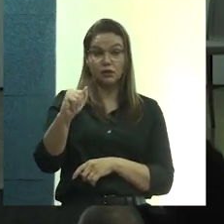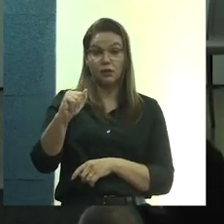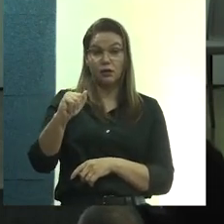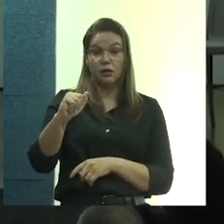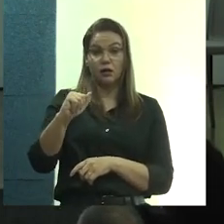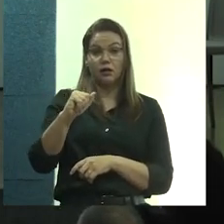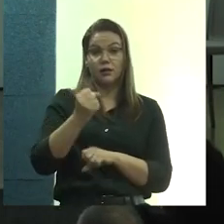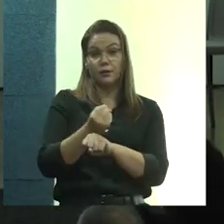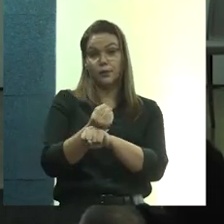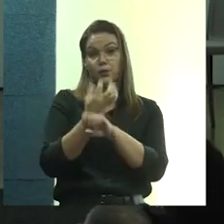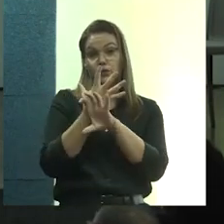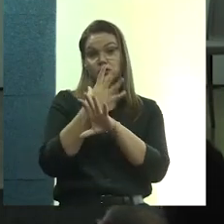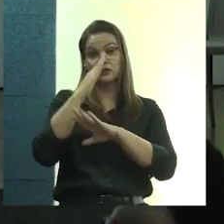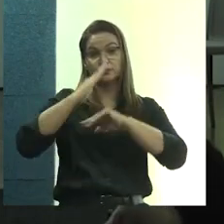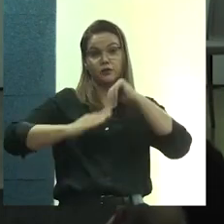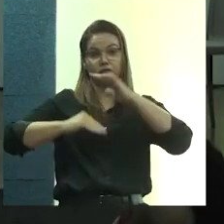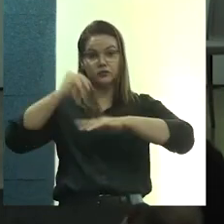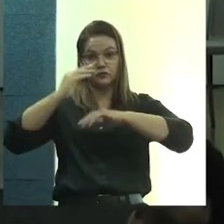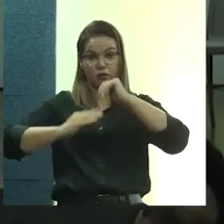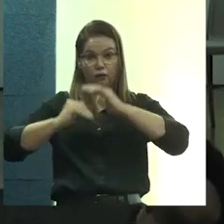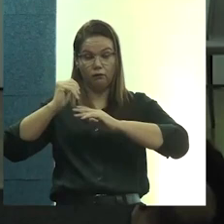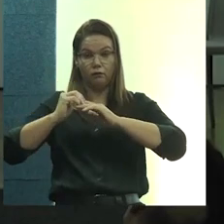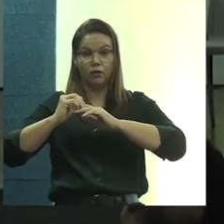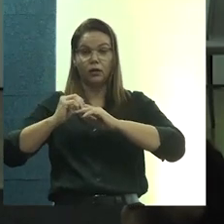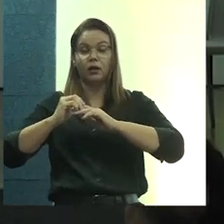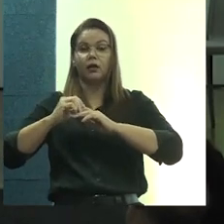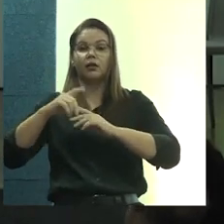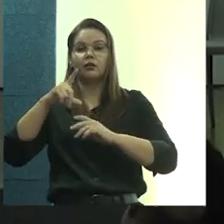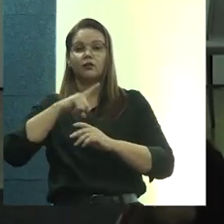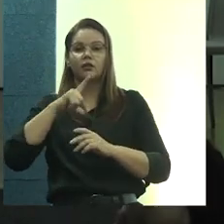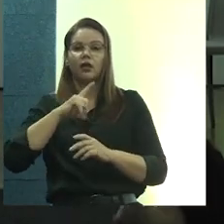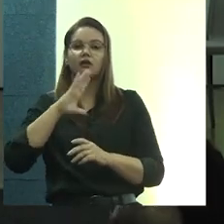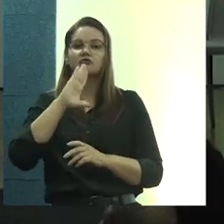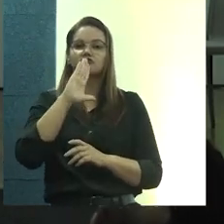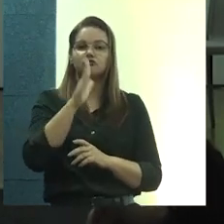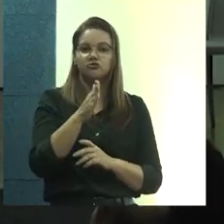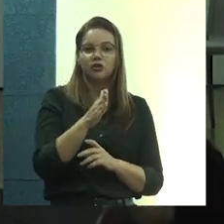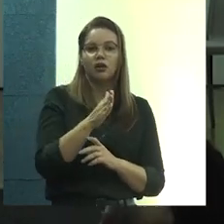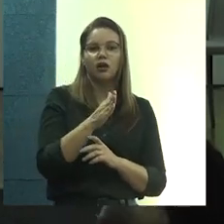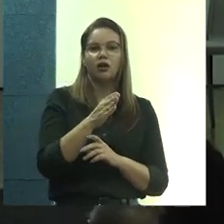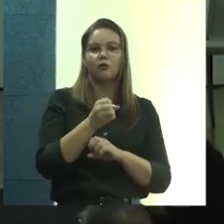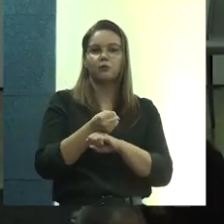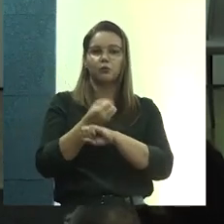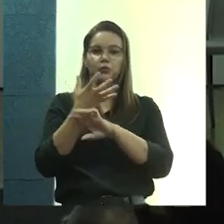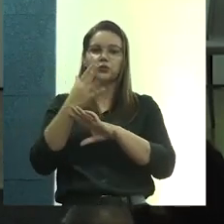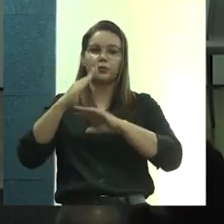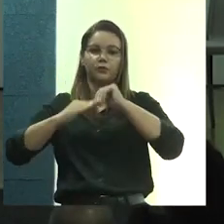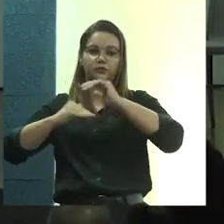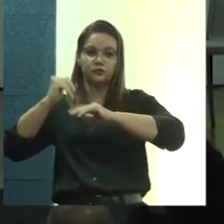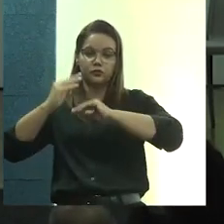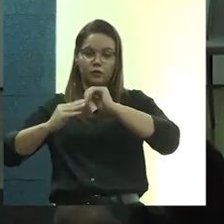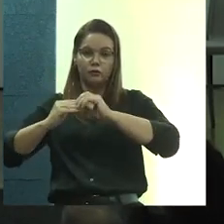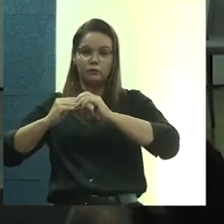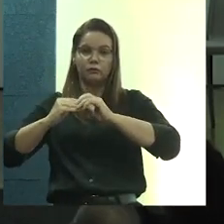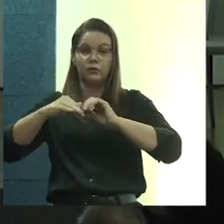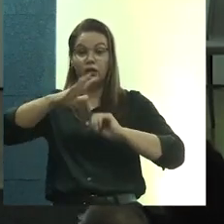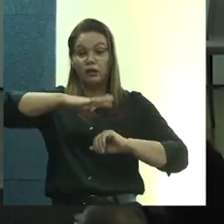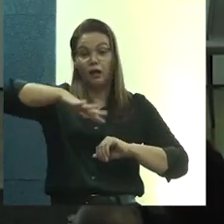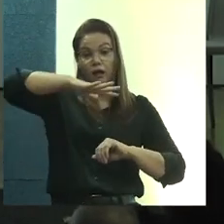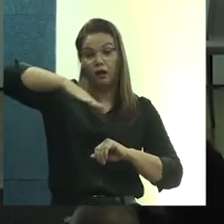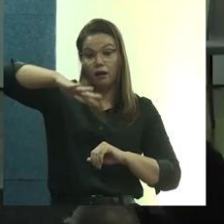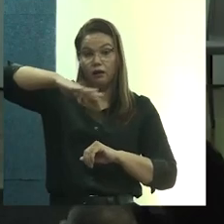aprovadas na UFIS. Então, a gente tem uma resolução para a residência multiprofissional em outras